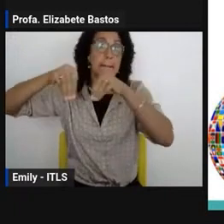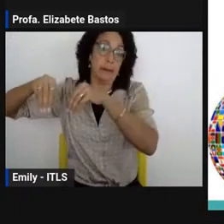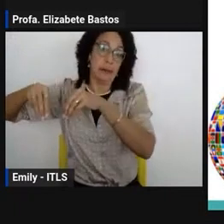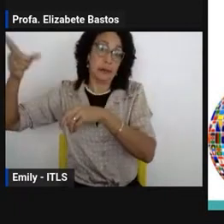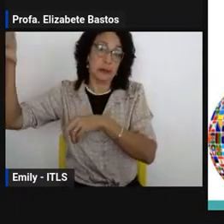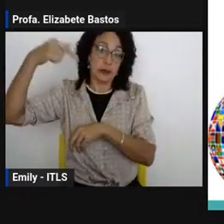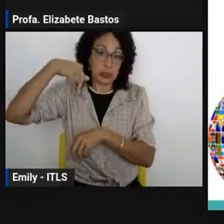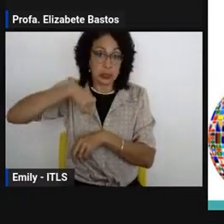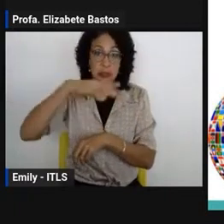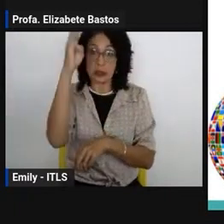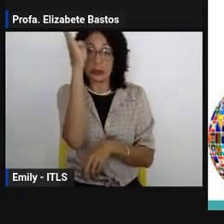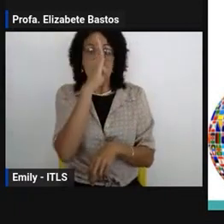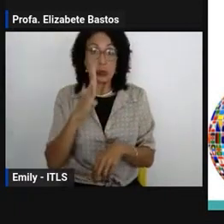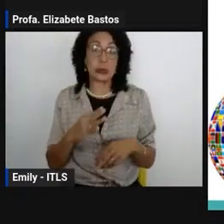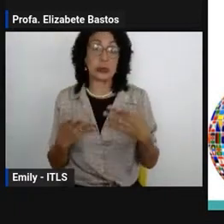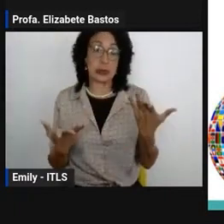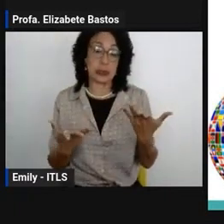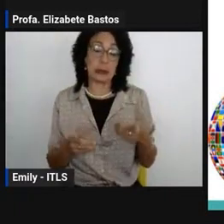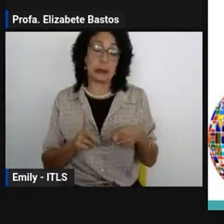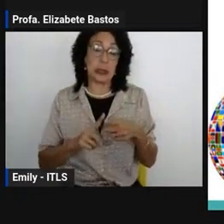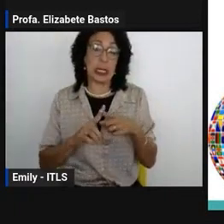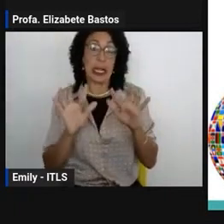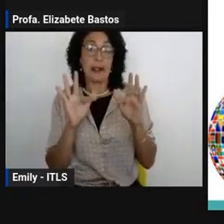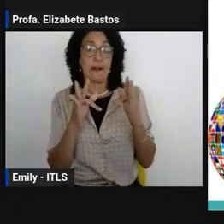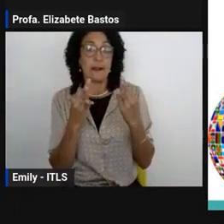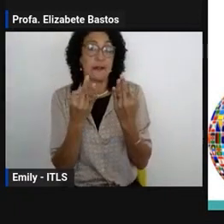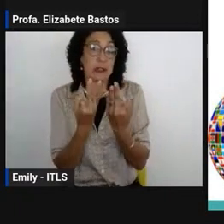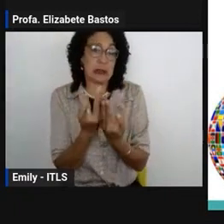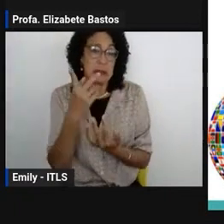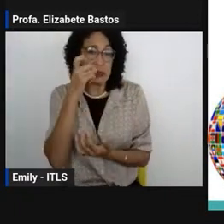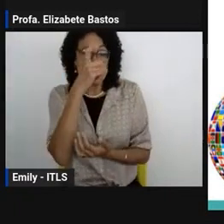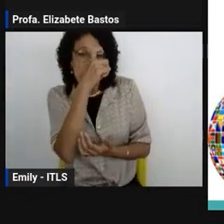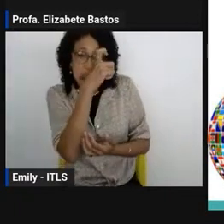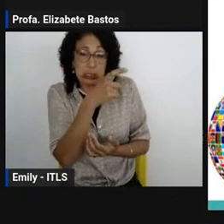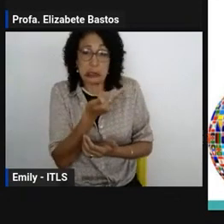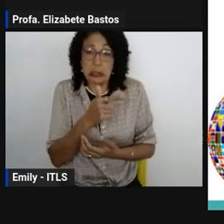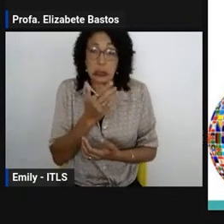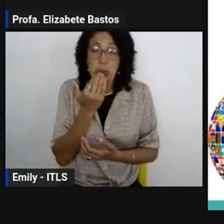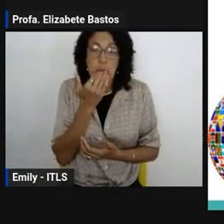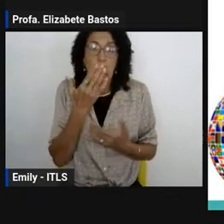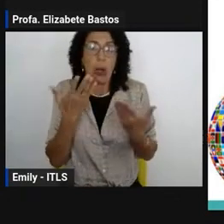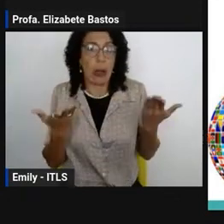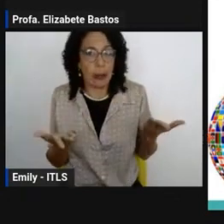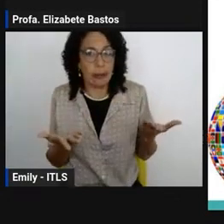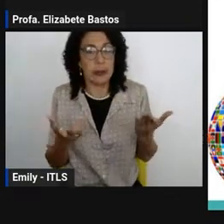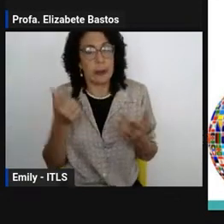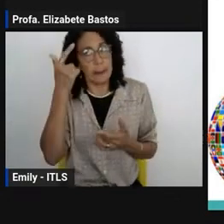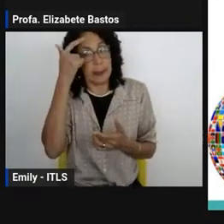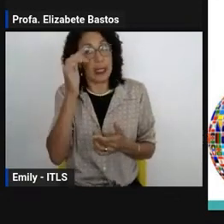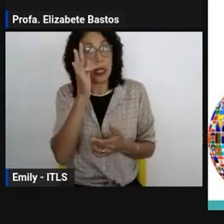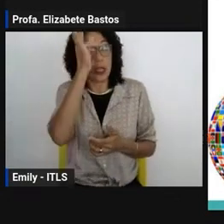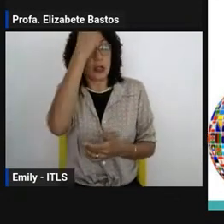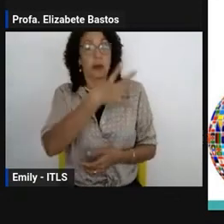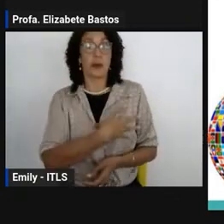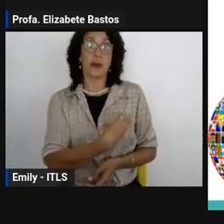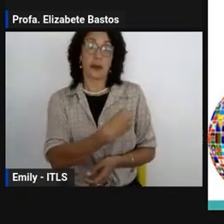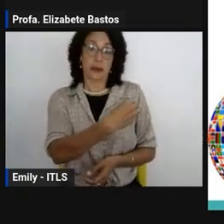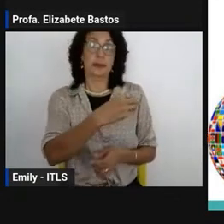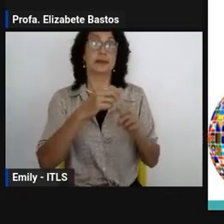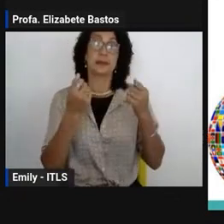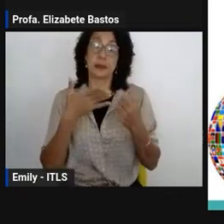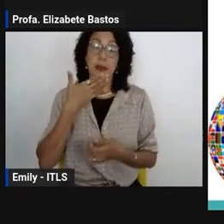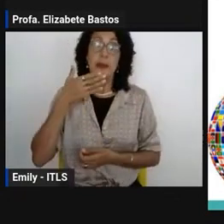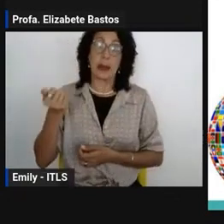Então, as condições de vida também precárias, sobretudo, considerando o futuro dos filhos para que se desejam melhores